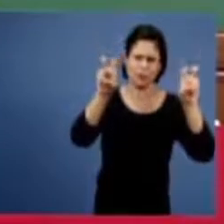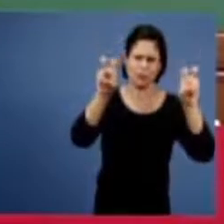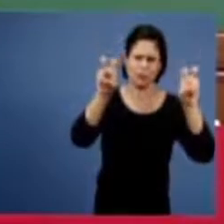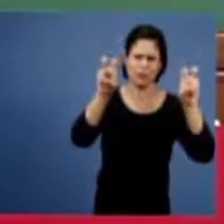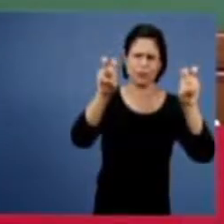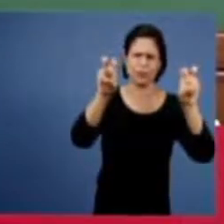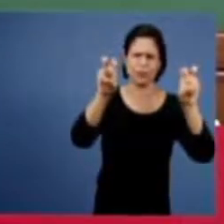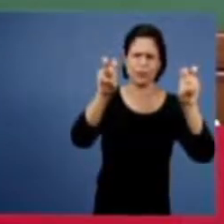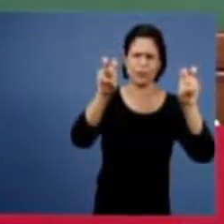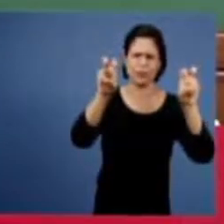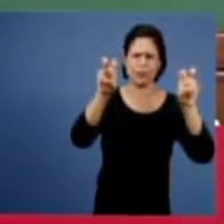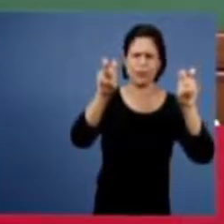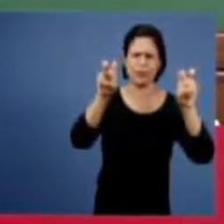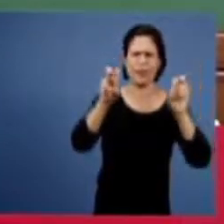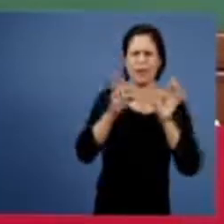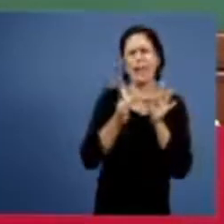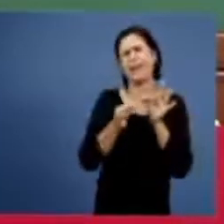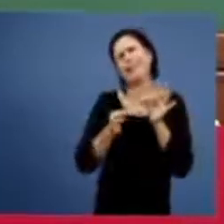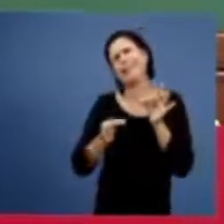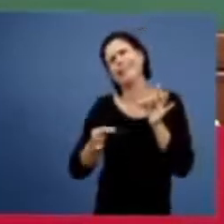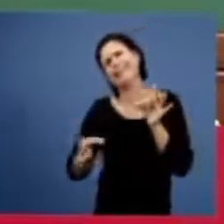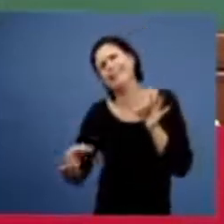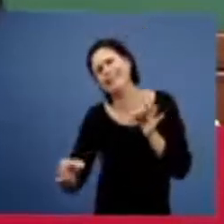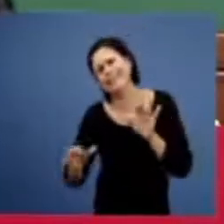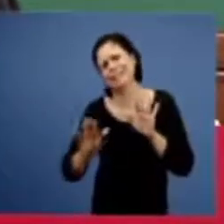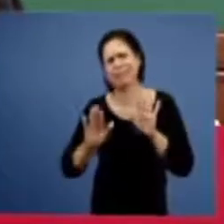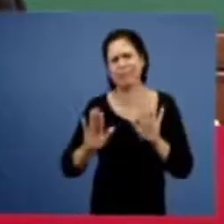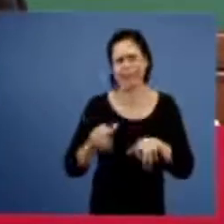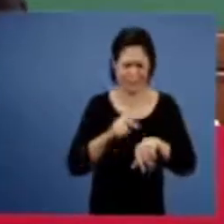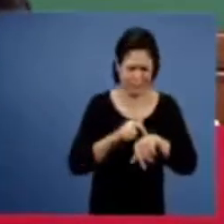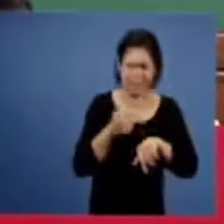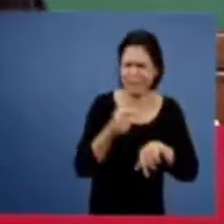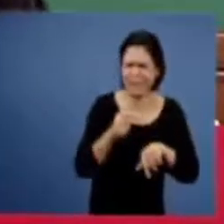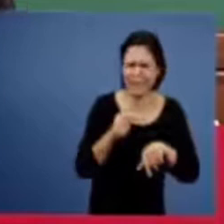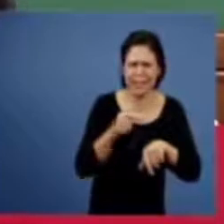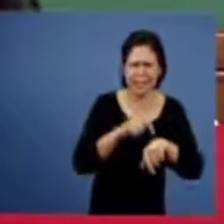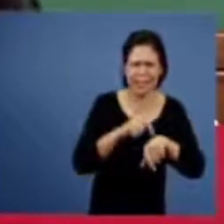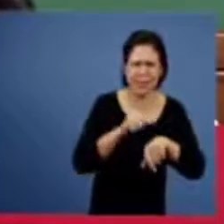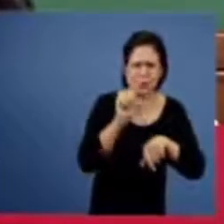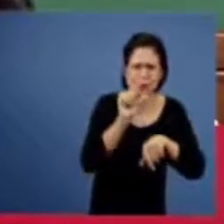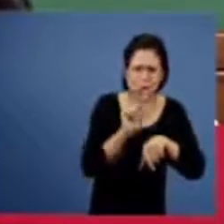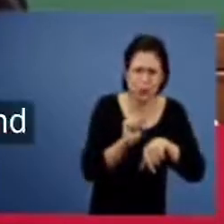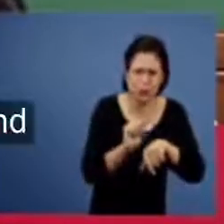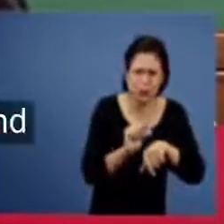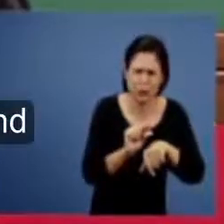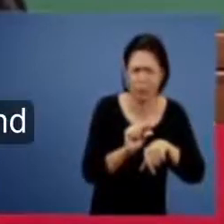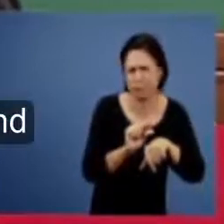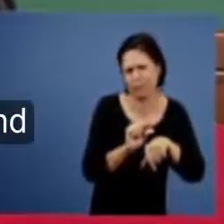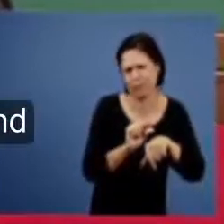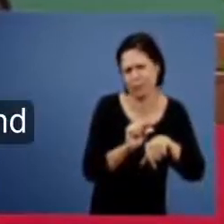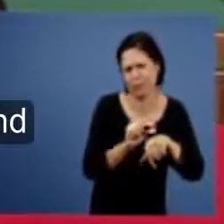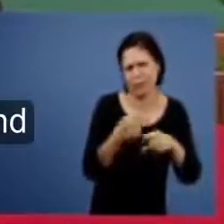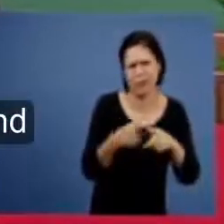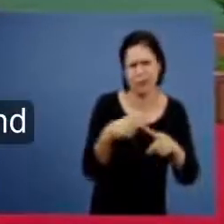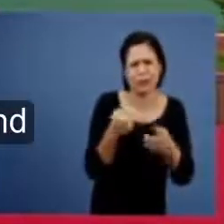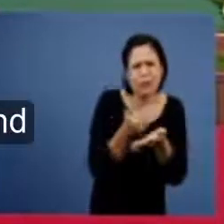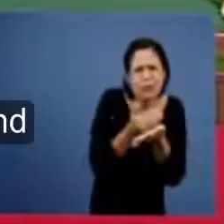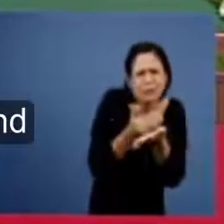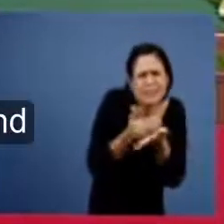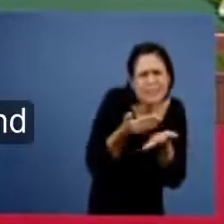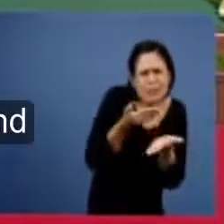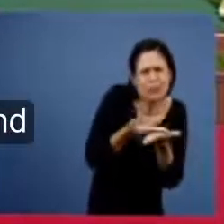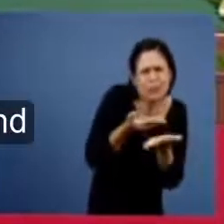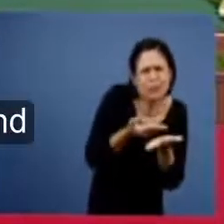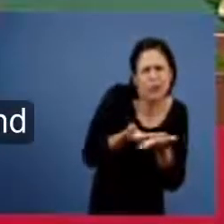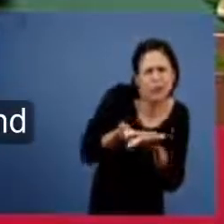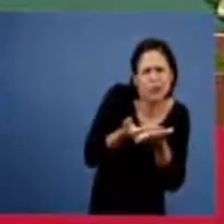obrigatoriamente tem que ser prolongado e nós não chegamos aqui a um décimo do ensino que está